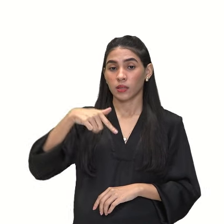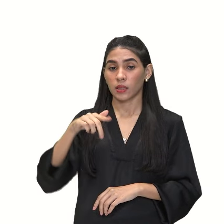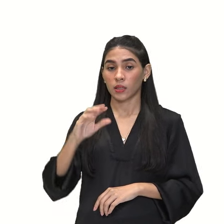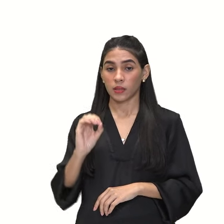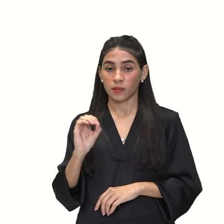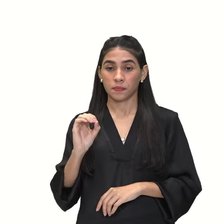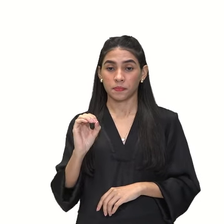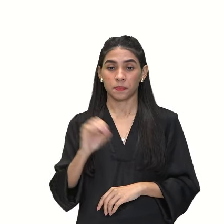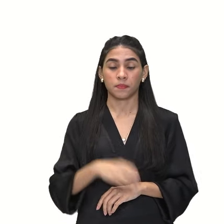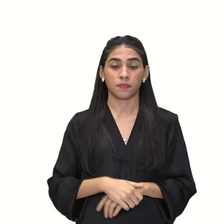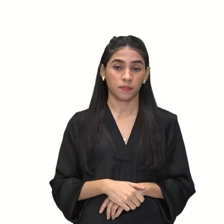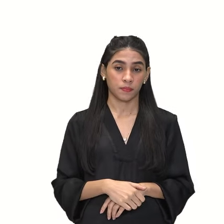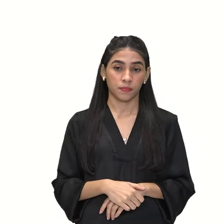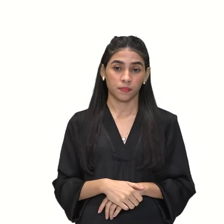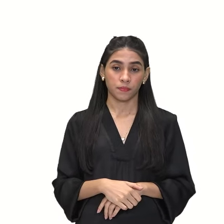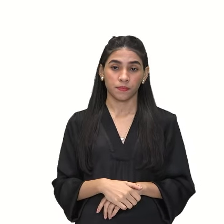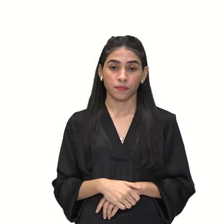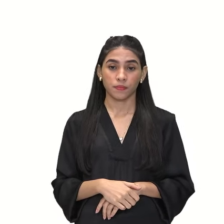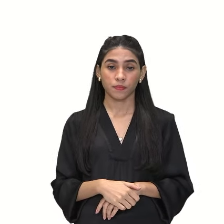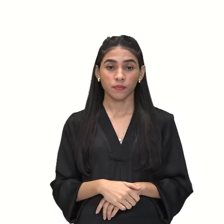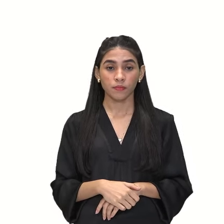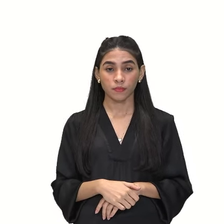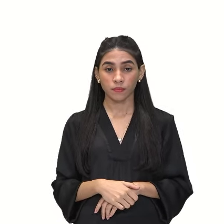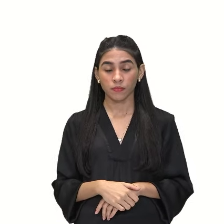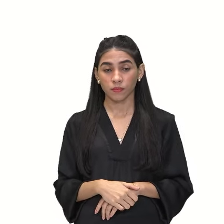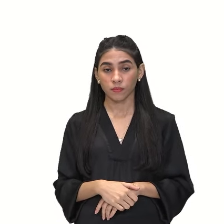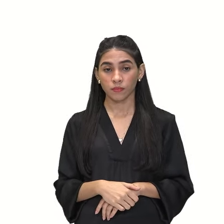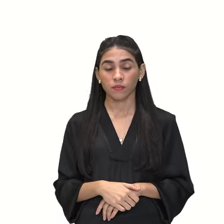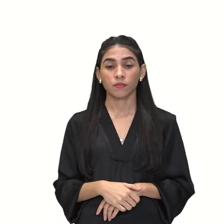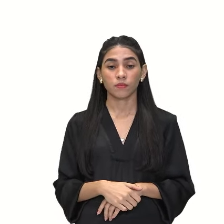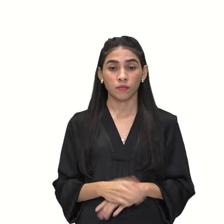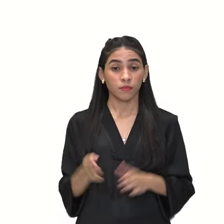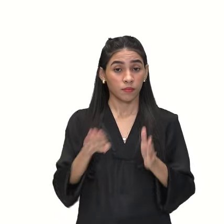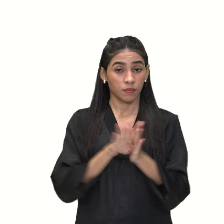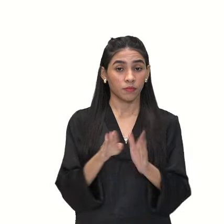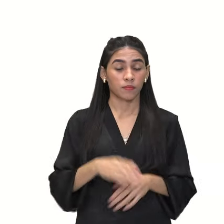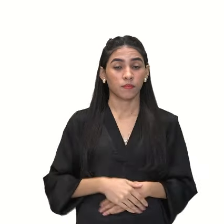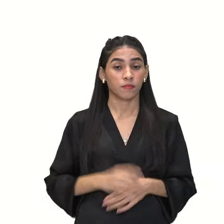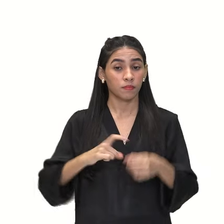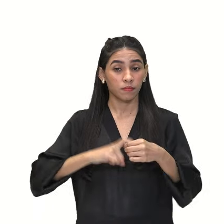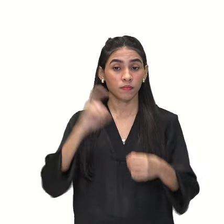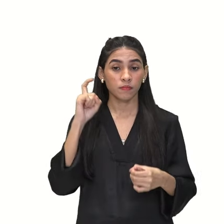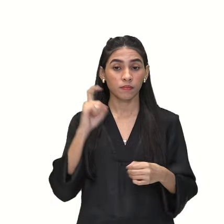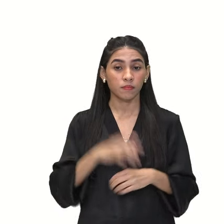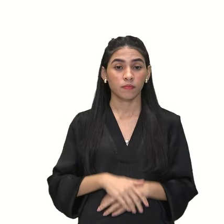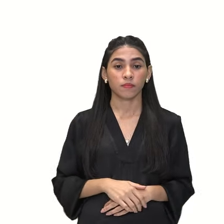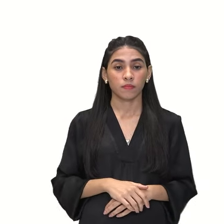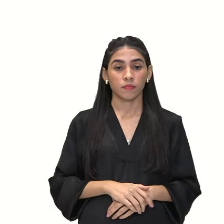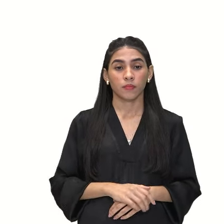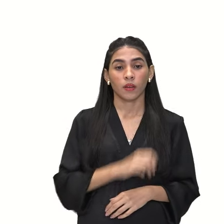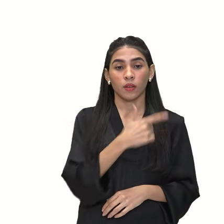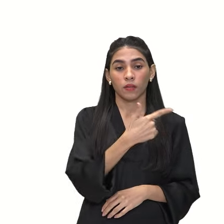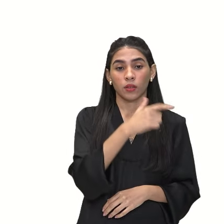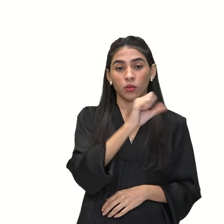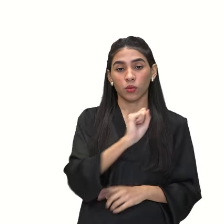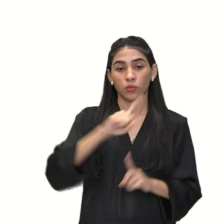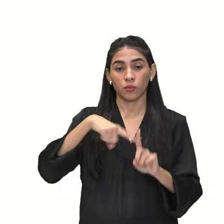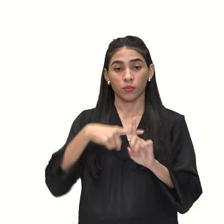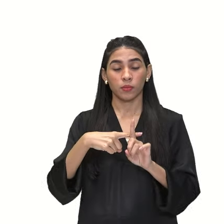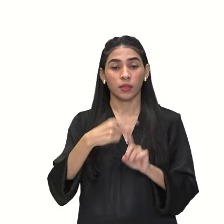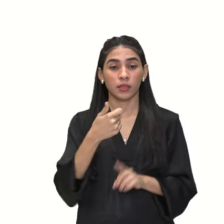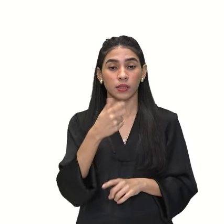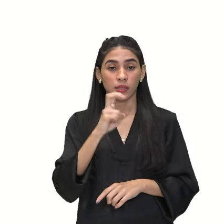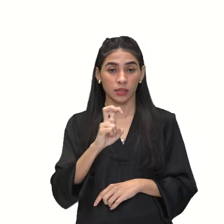aqui também 70 chegando. E quantos partindo? 28